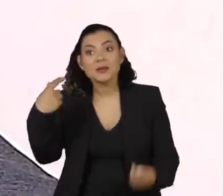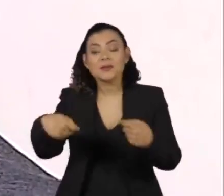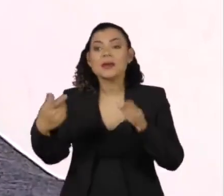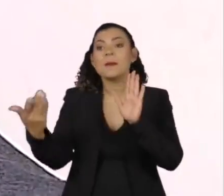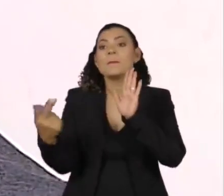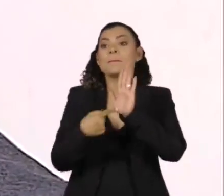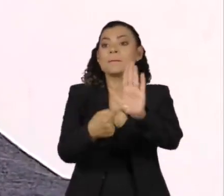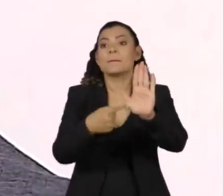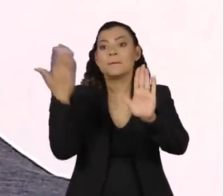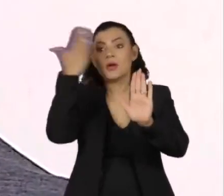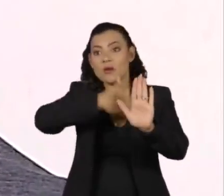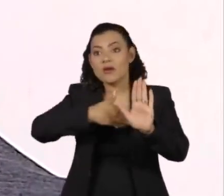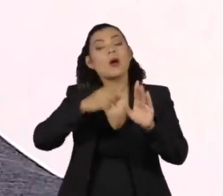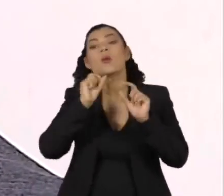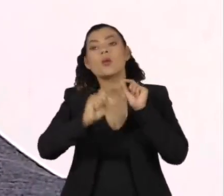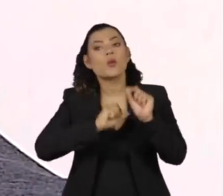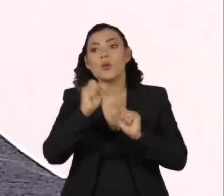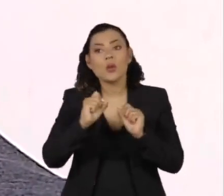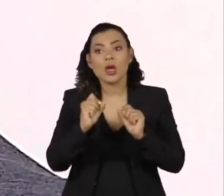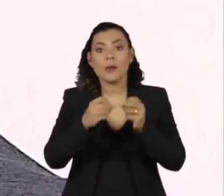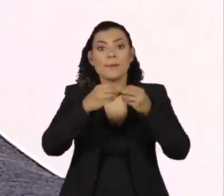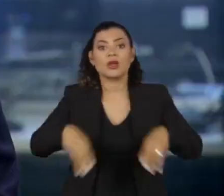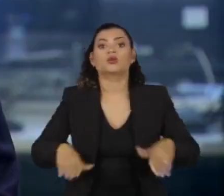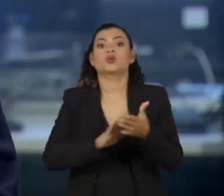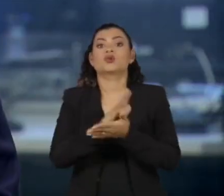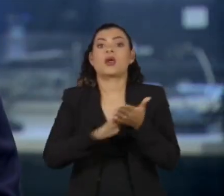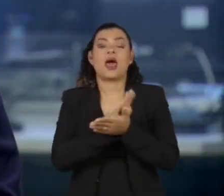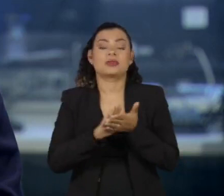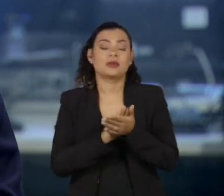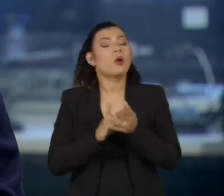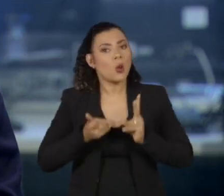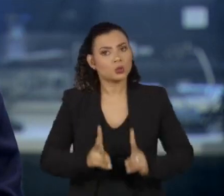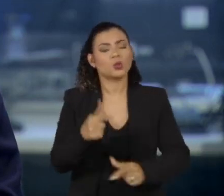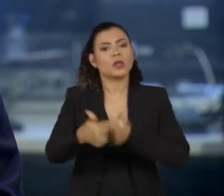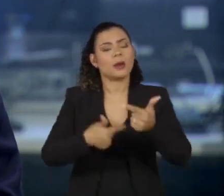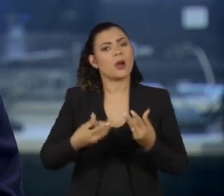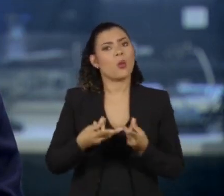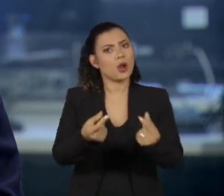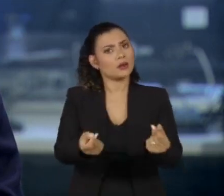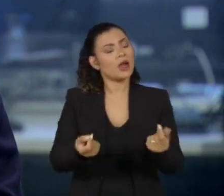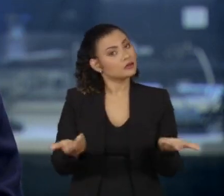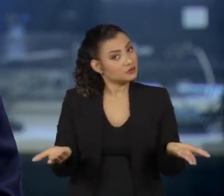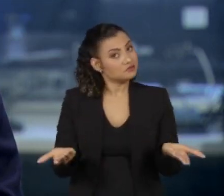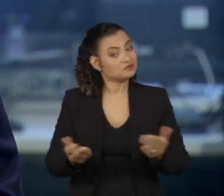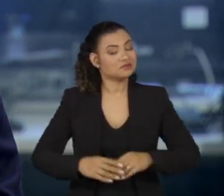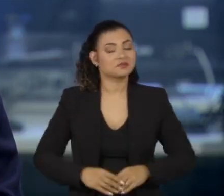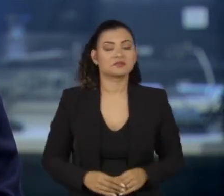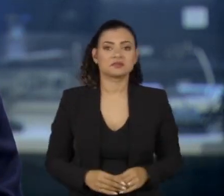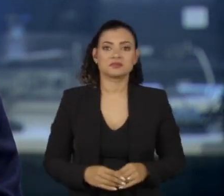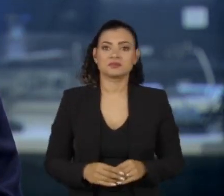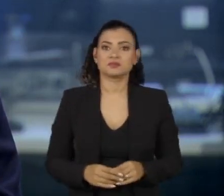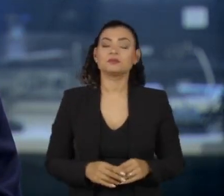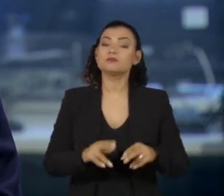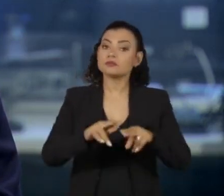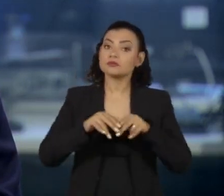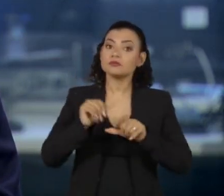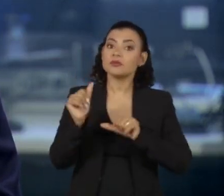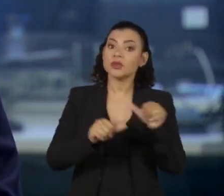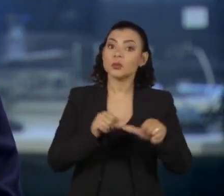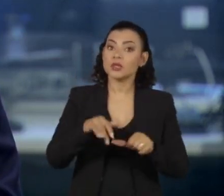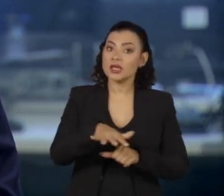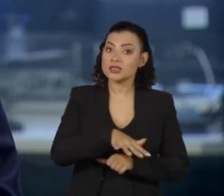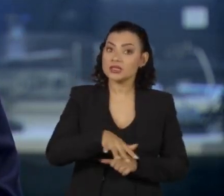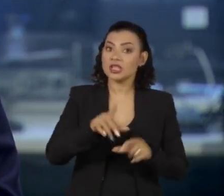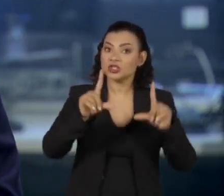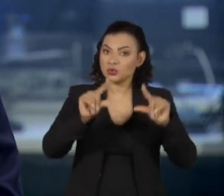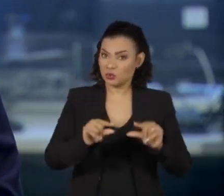alterações não prejudicam no cumprimento da sua tarefa. Em nota, o Senado Federal afirma que as mudanças não vão